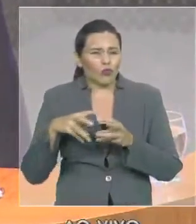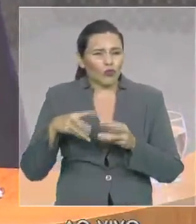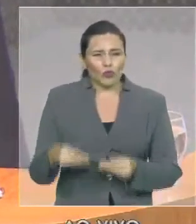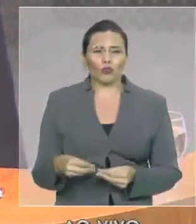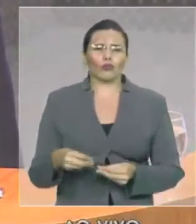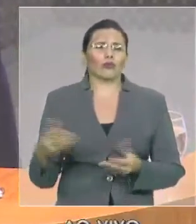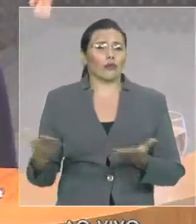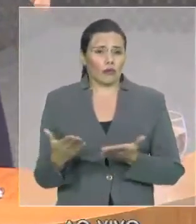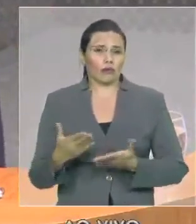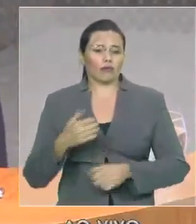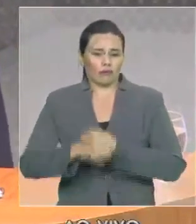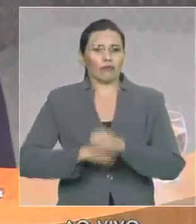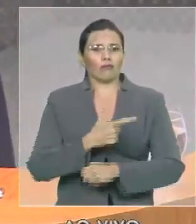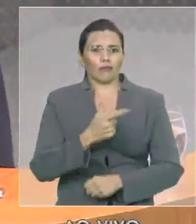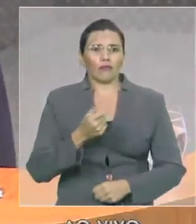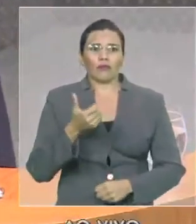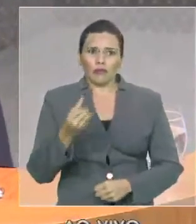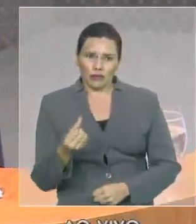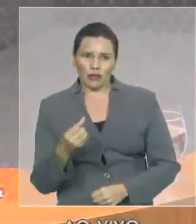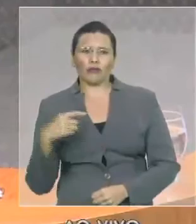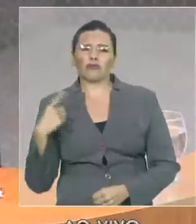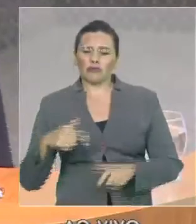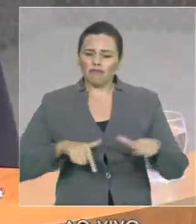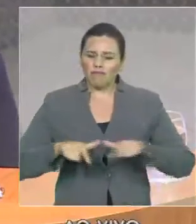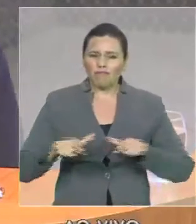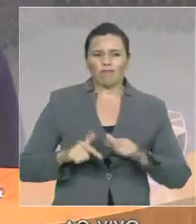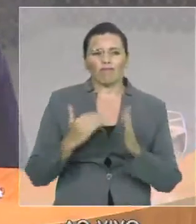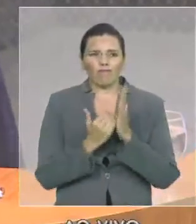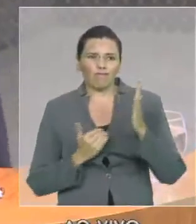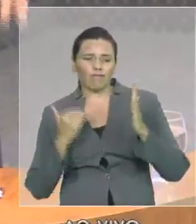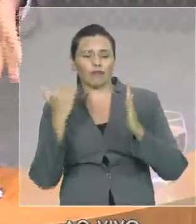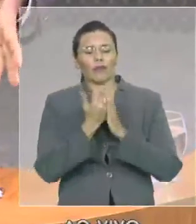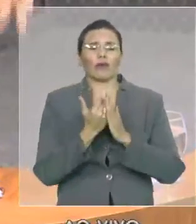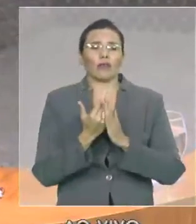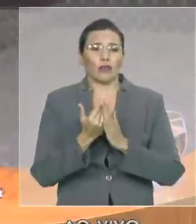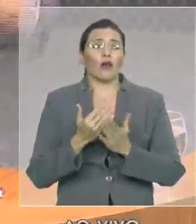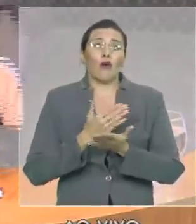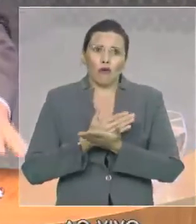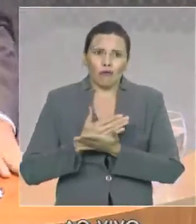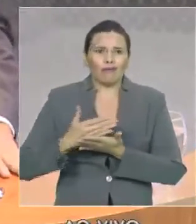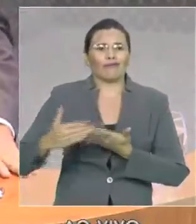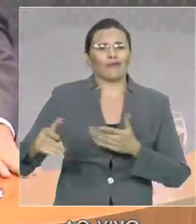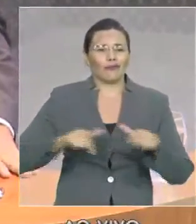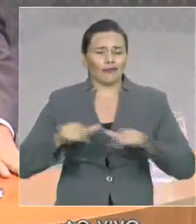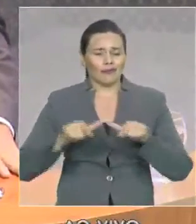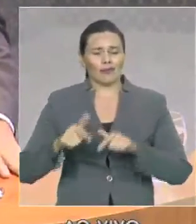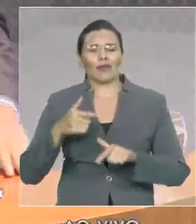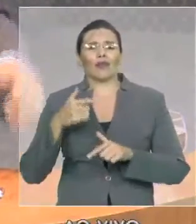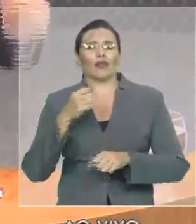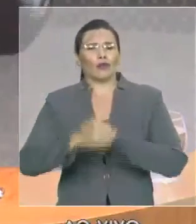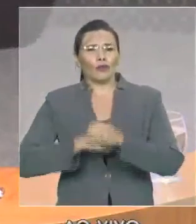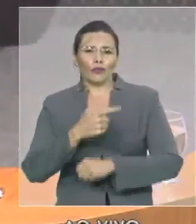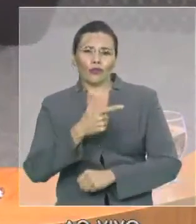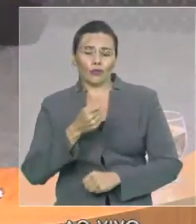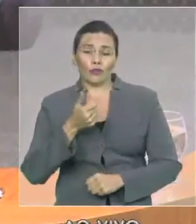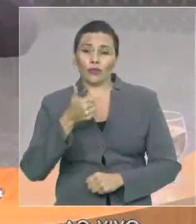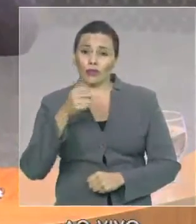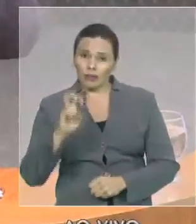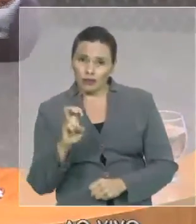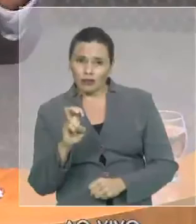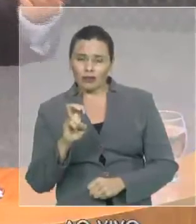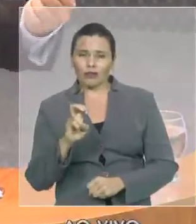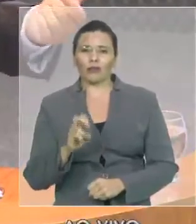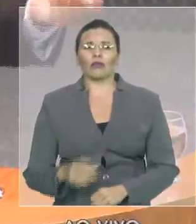disse nós teremos mais ações ainda tivemos o início em 2015 e nós teremos a intensificação das ações em 2016 o